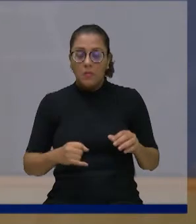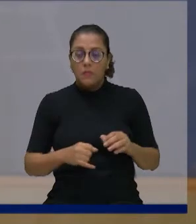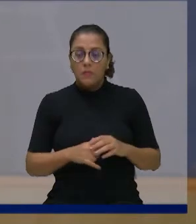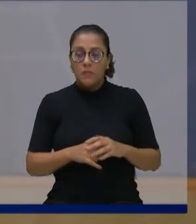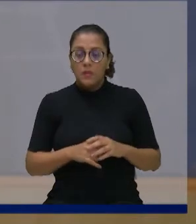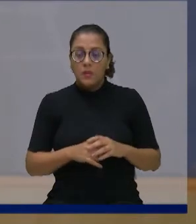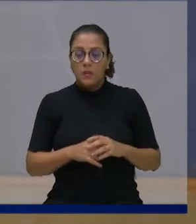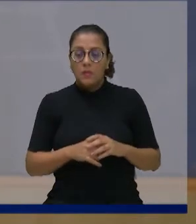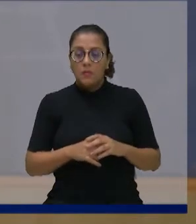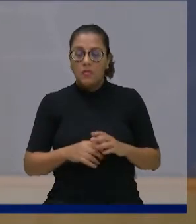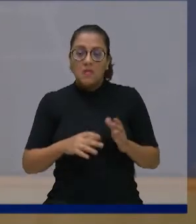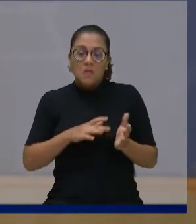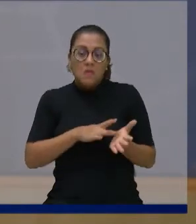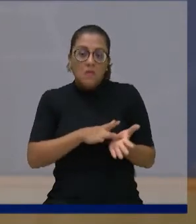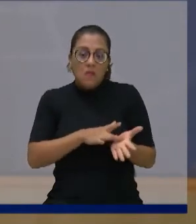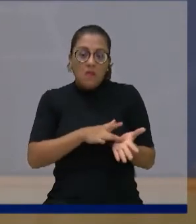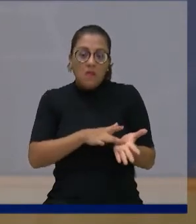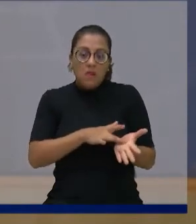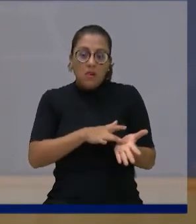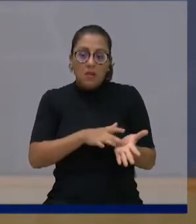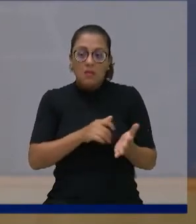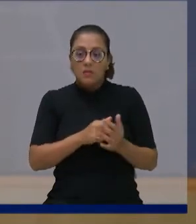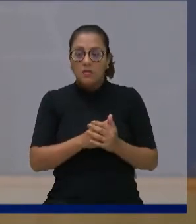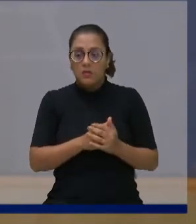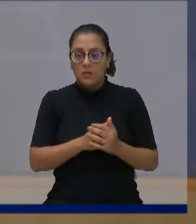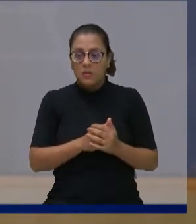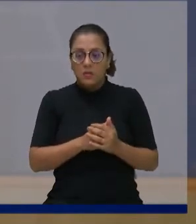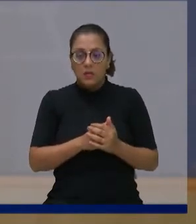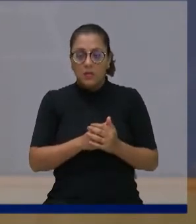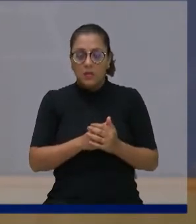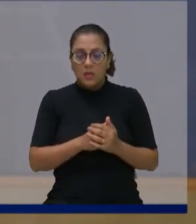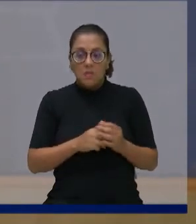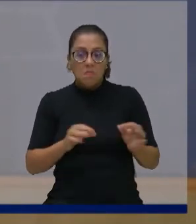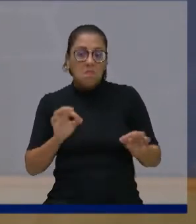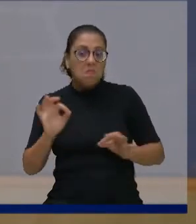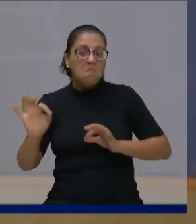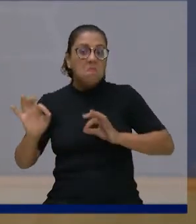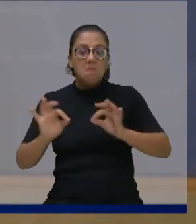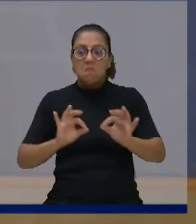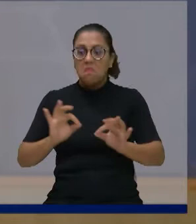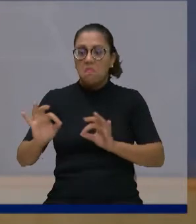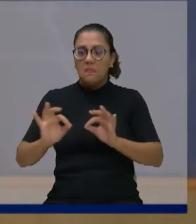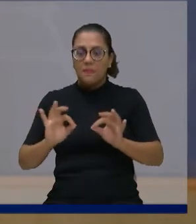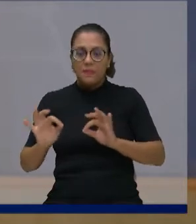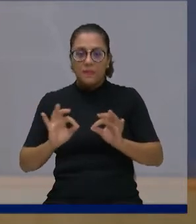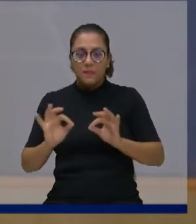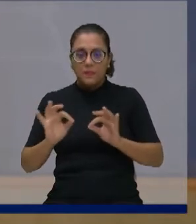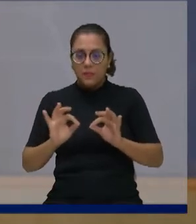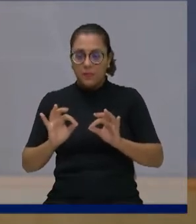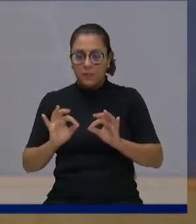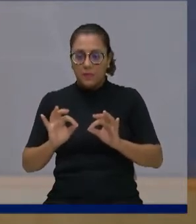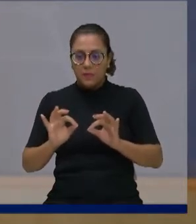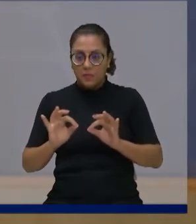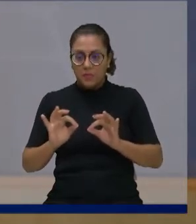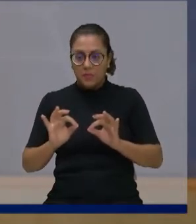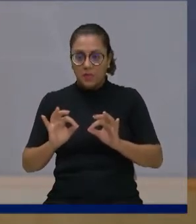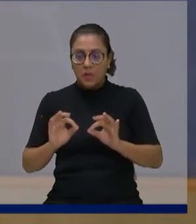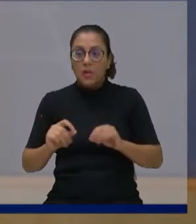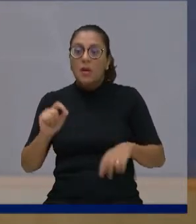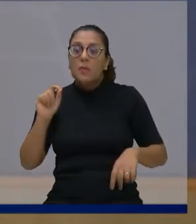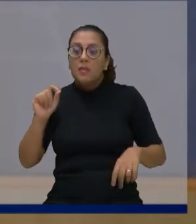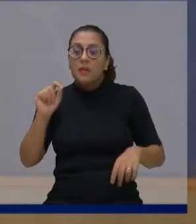por essa casa, ele fez uma manobra em benefício próprio